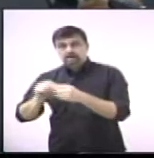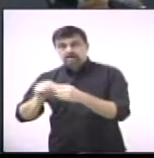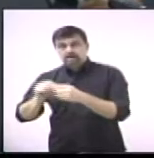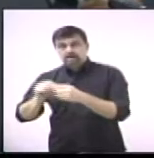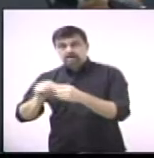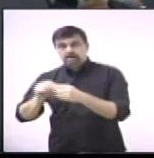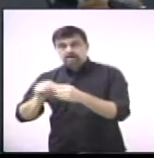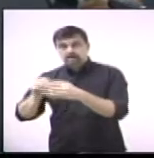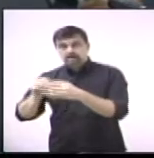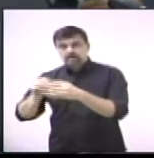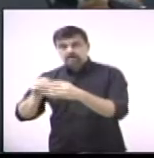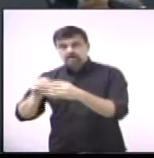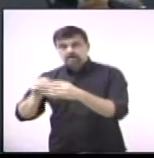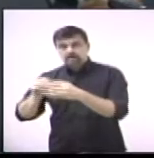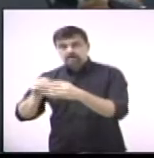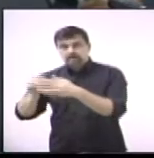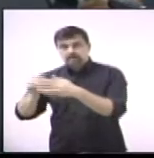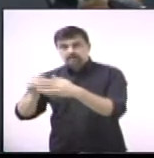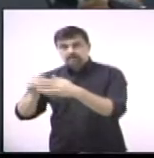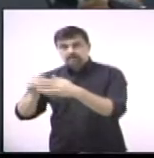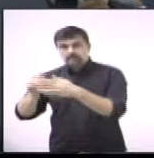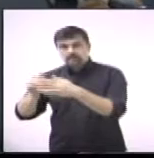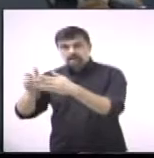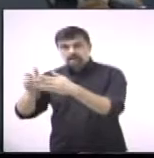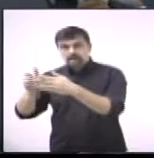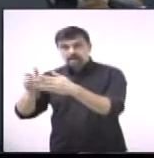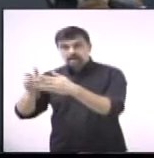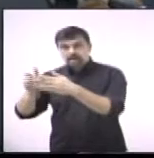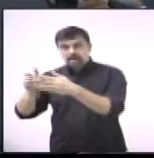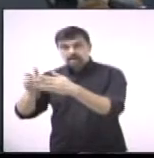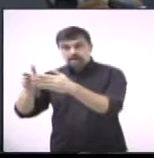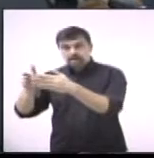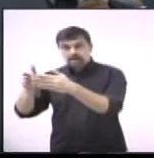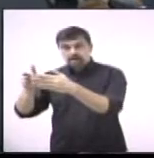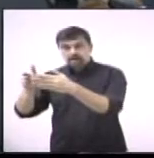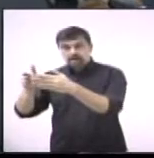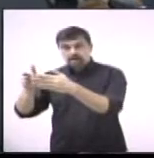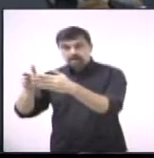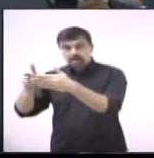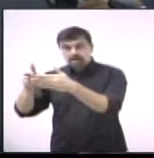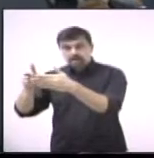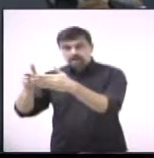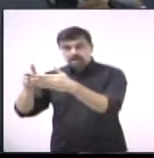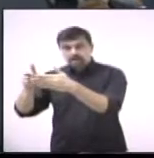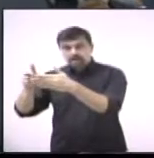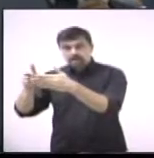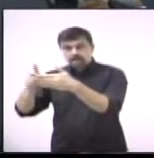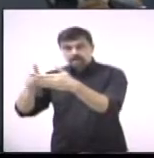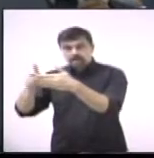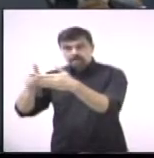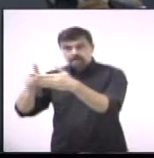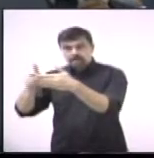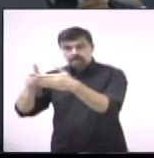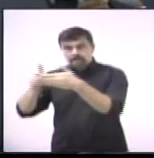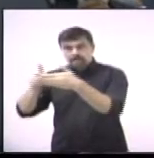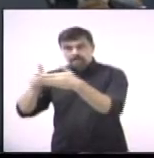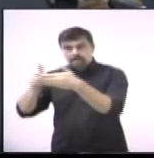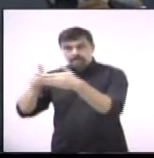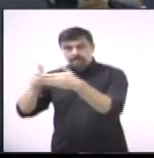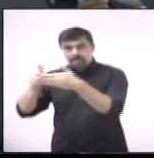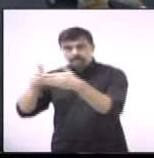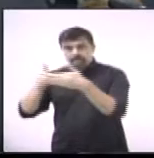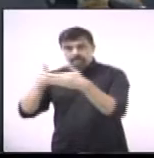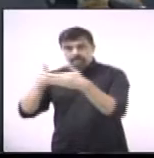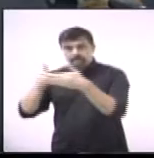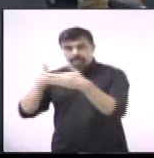351 do vereador João Mota solicita ao executivo a instalação de redutores de